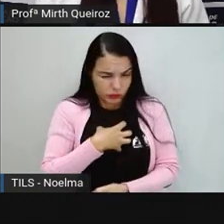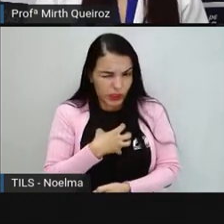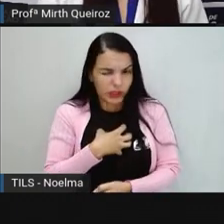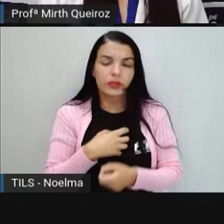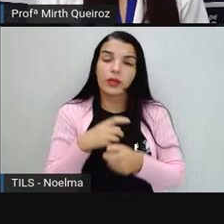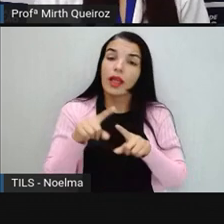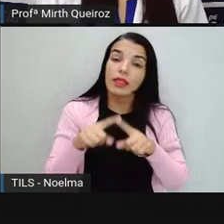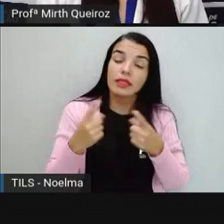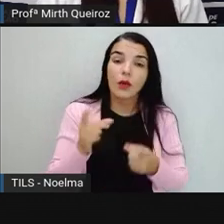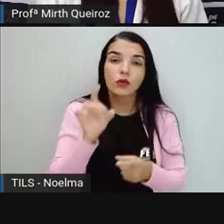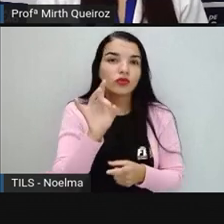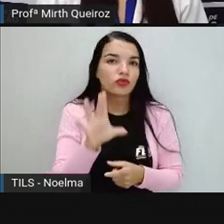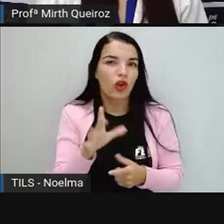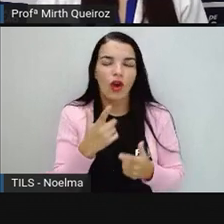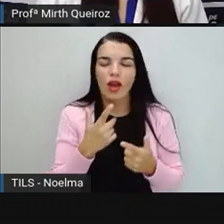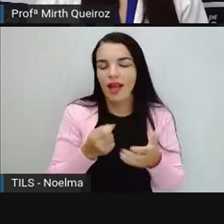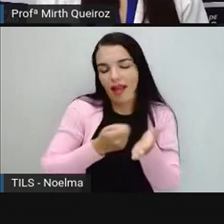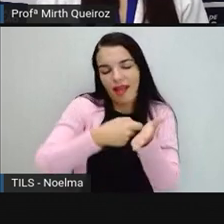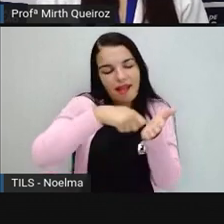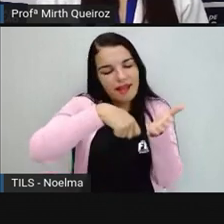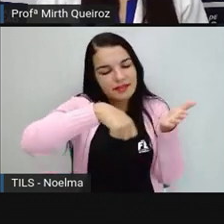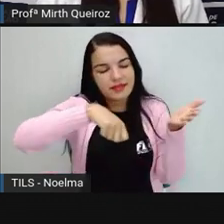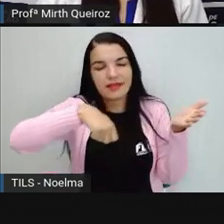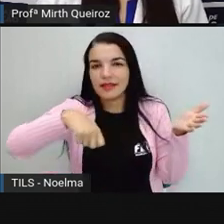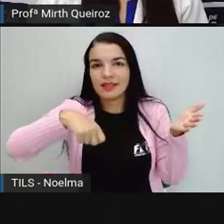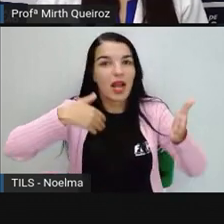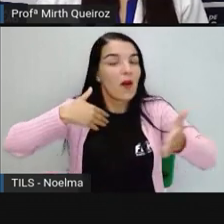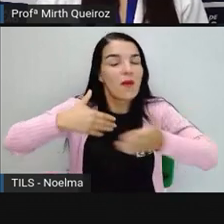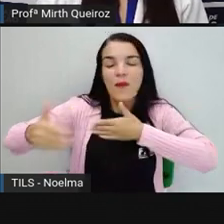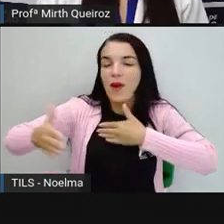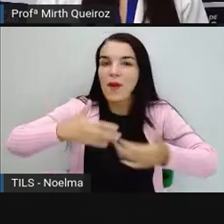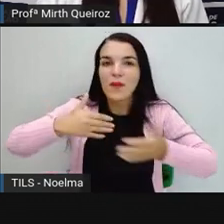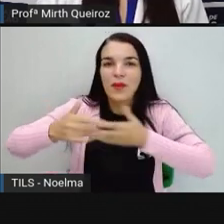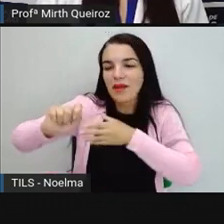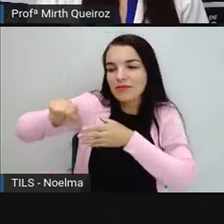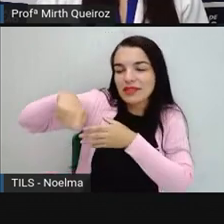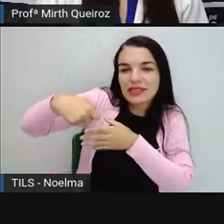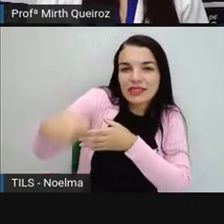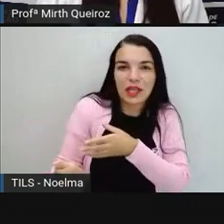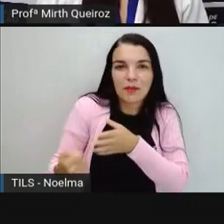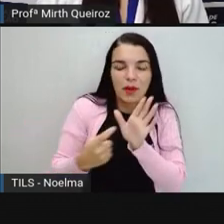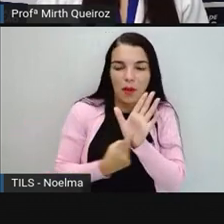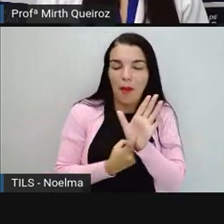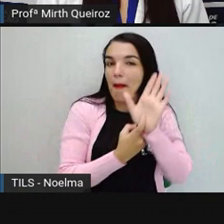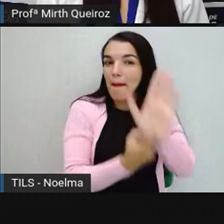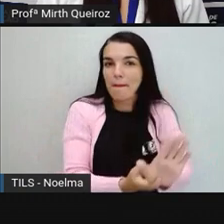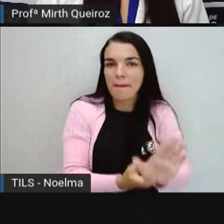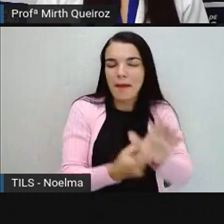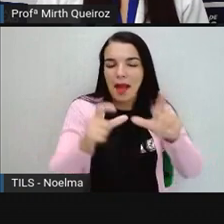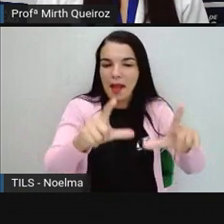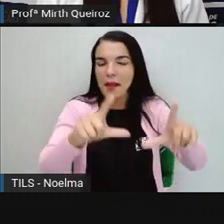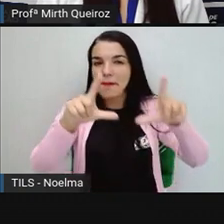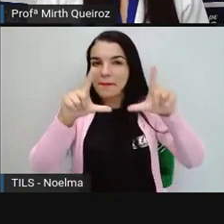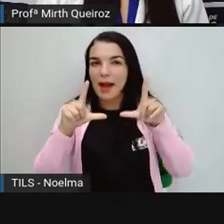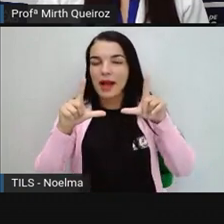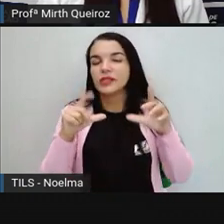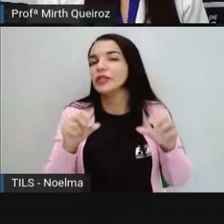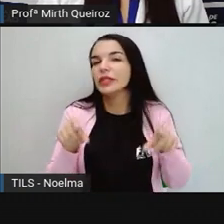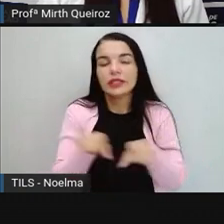então não seria somente a escrita. Qualquer símbolo que ele é empregado para que haja uma